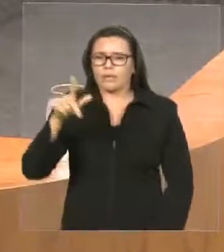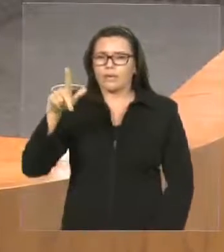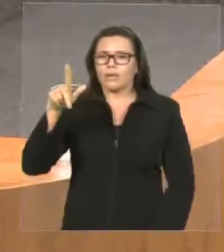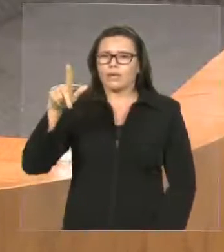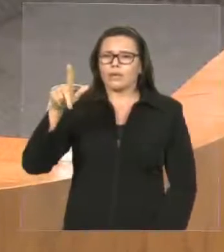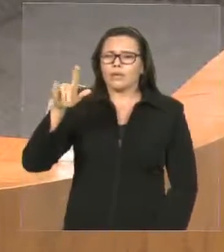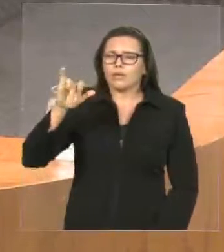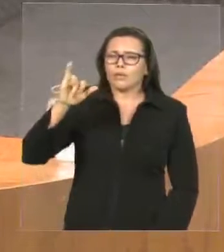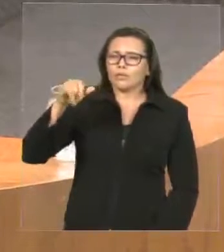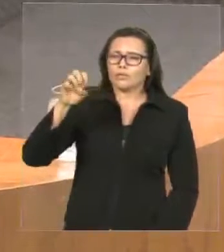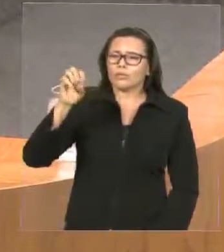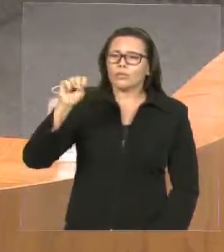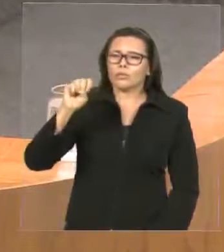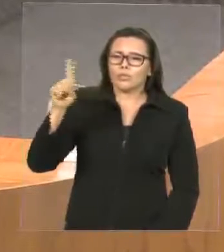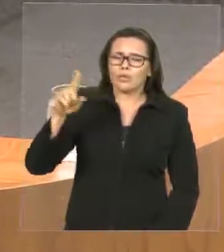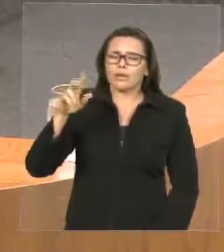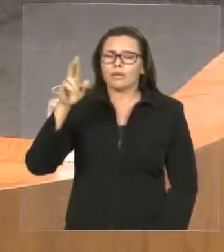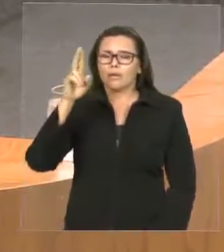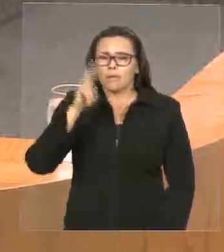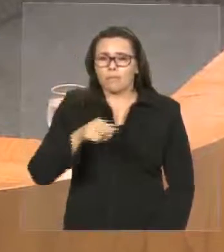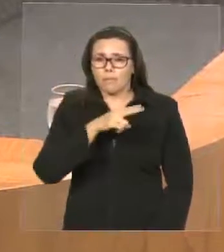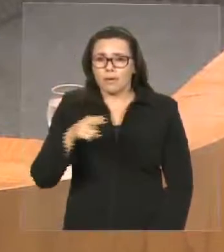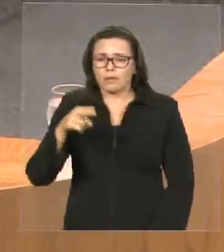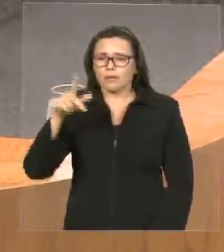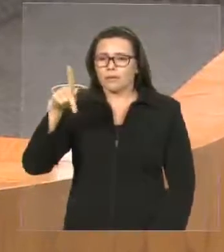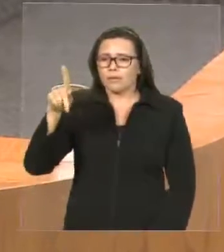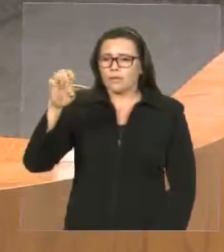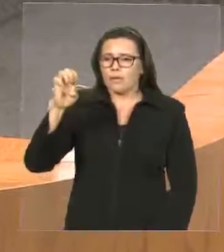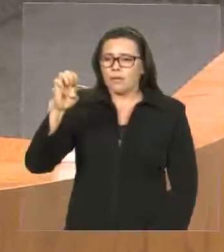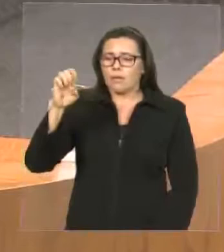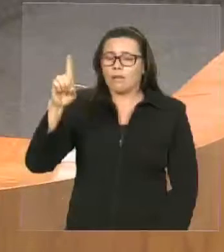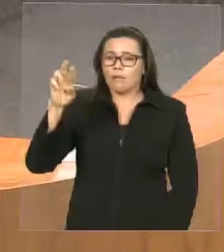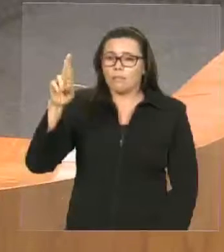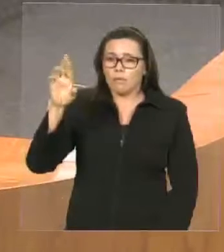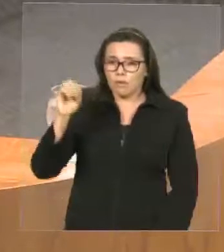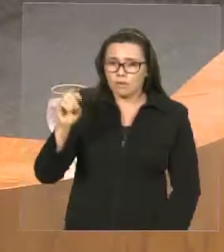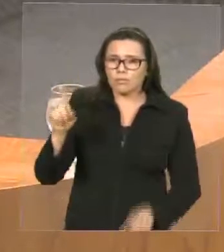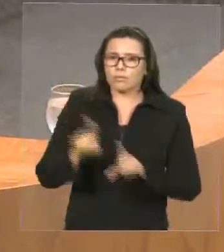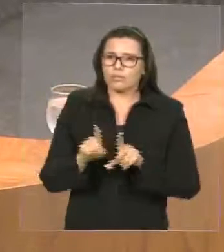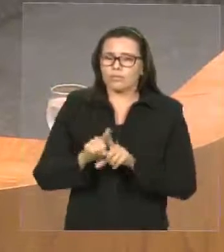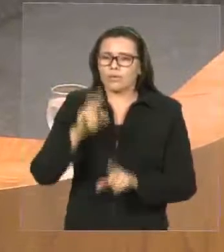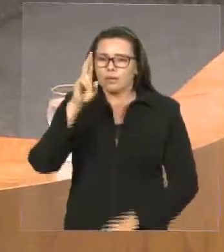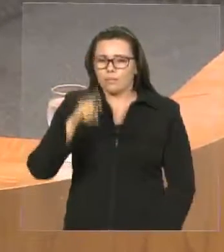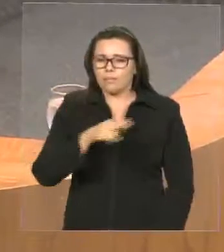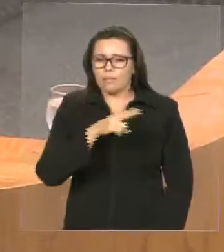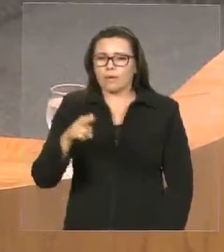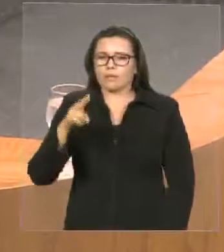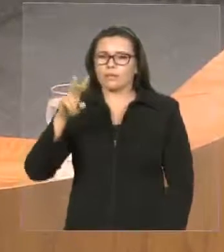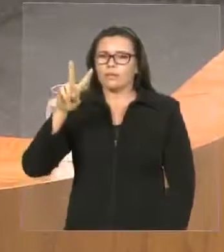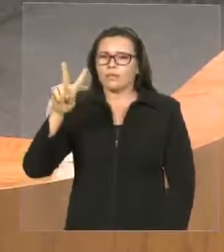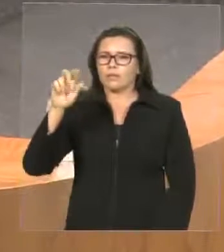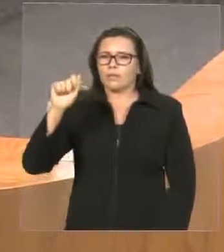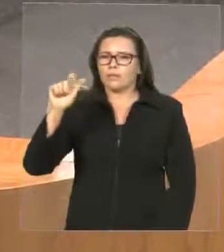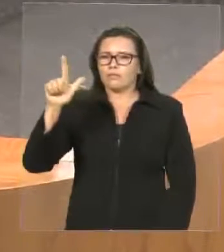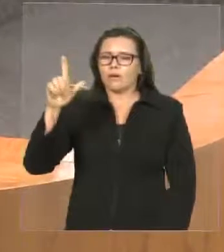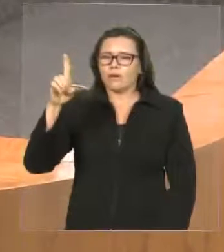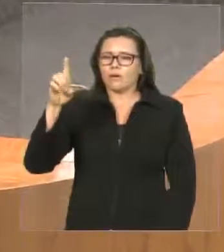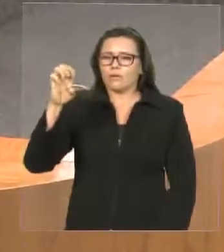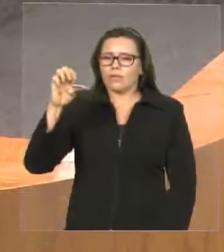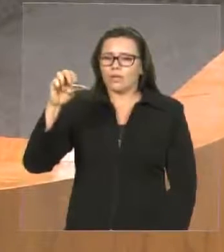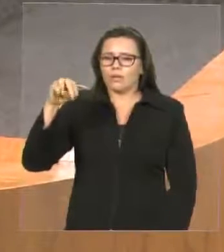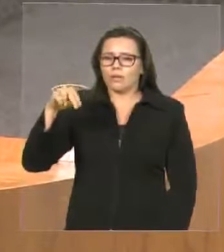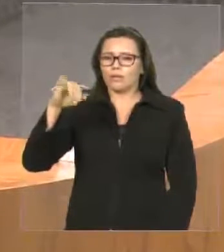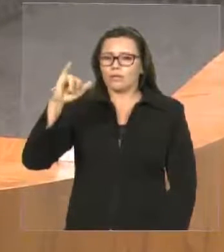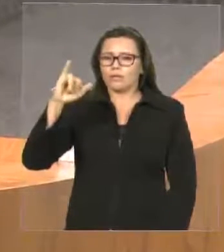vigário do Santuário de São Benedito, e Padre Valdenício, que é o aruja de